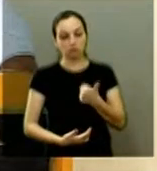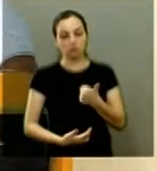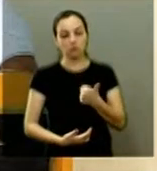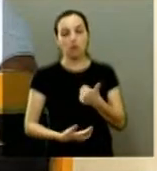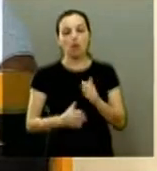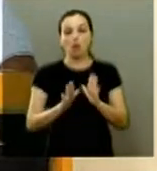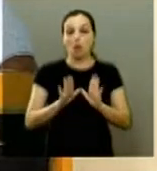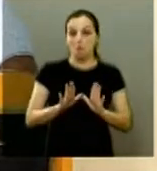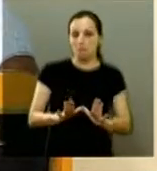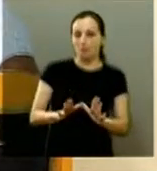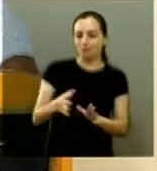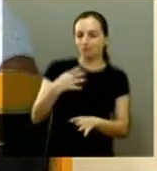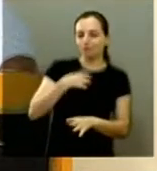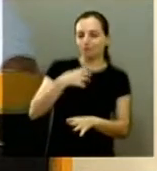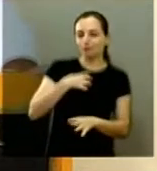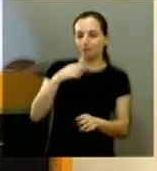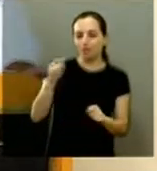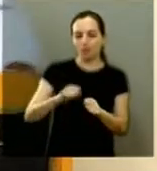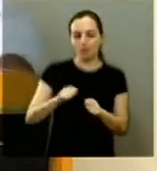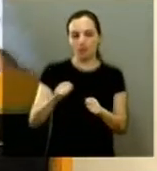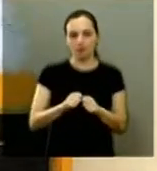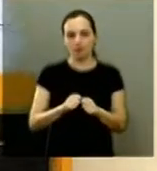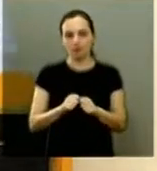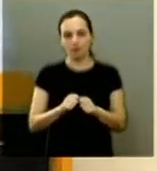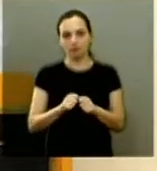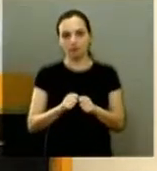forma que foi feito primeiro